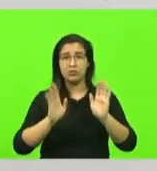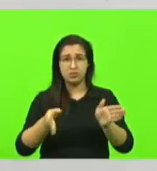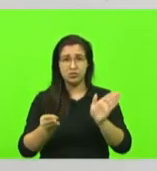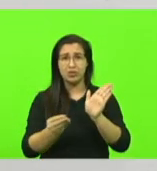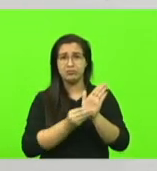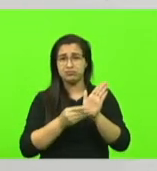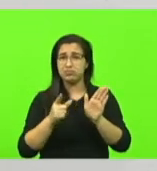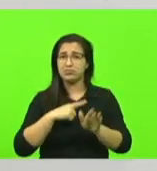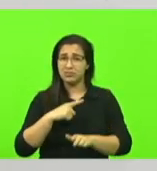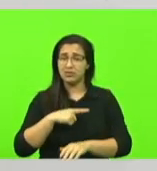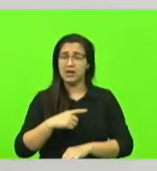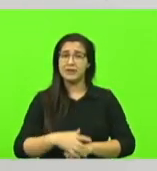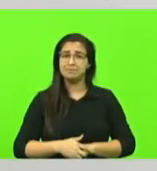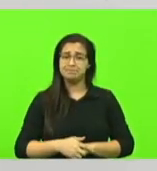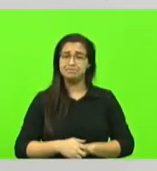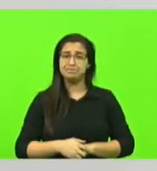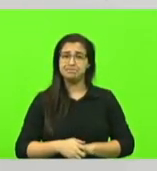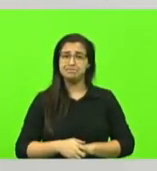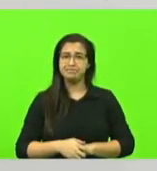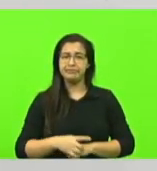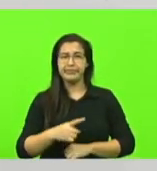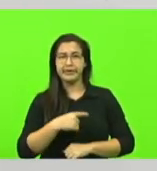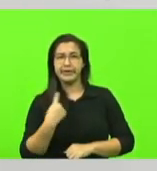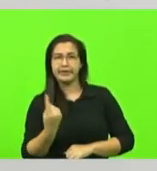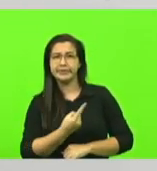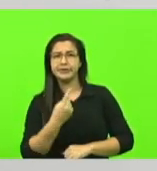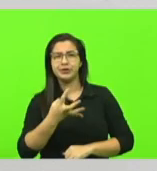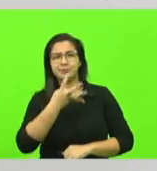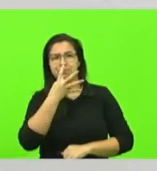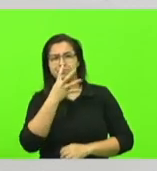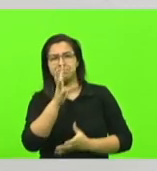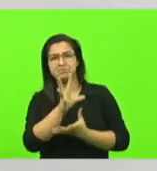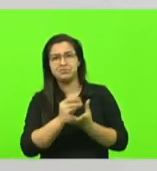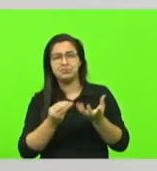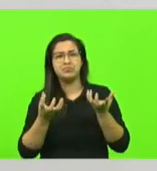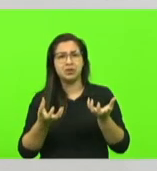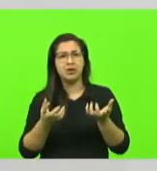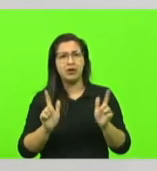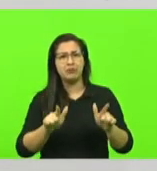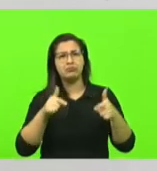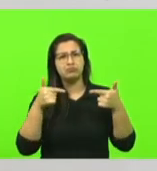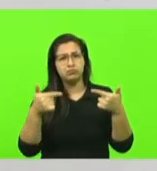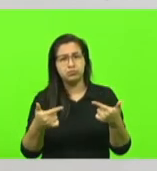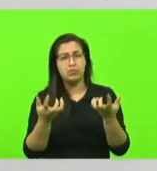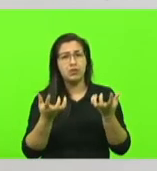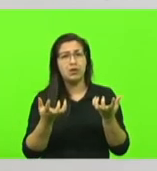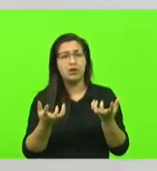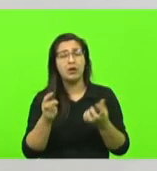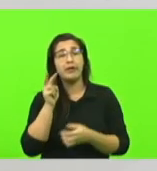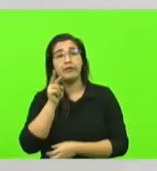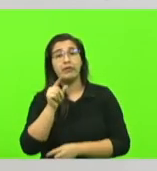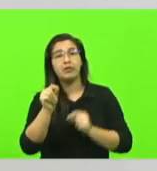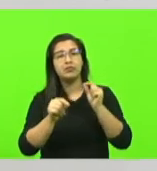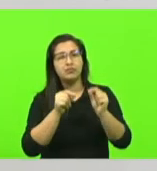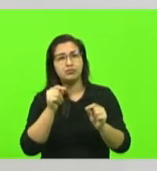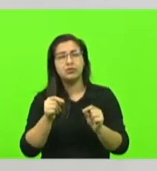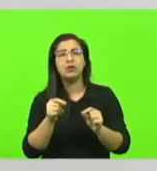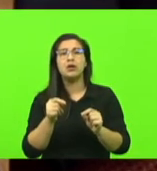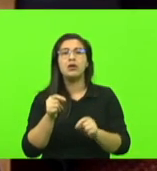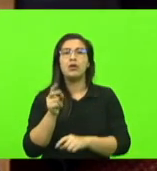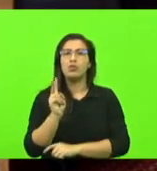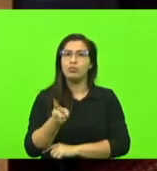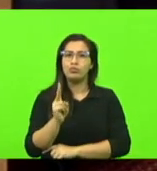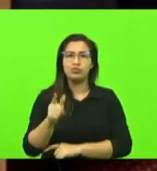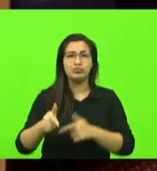e o que nos motiva e nos deixa mais ainda com disposição para trabalhar é ver que mesmo tendo o nome do senhor ali escrito o senhor continua dentro dessa